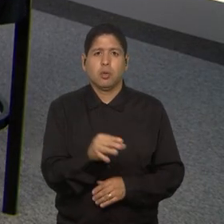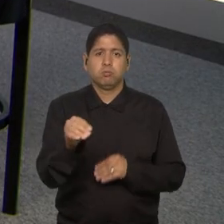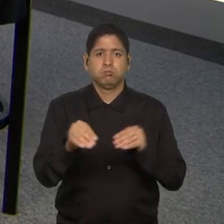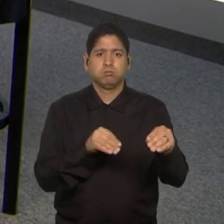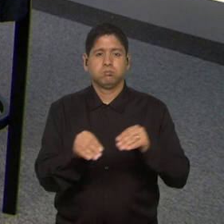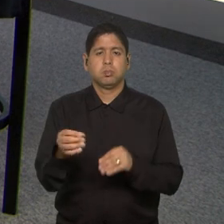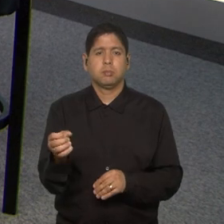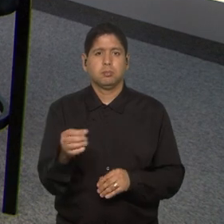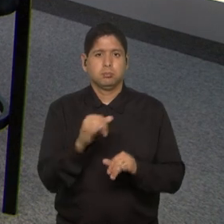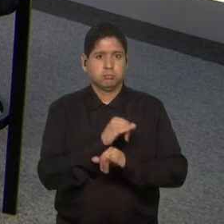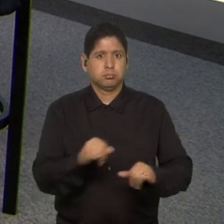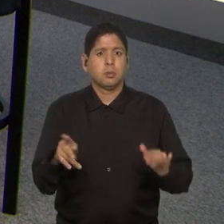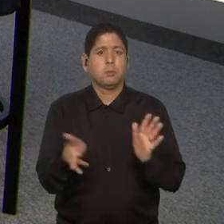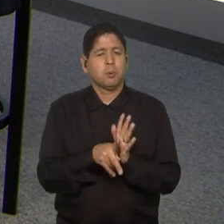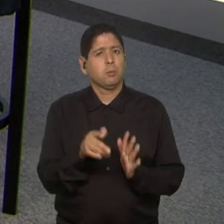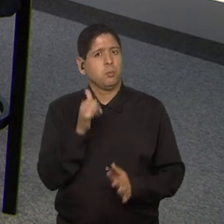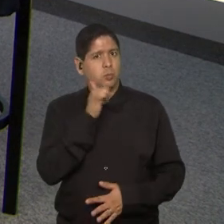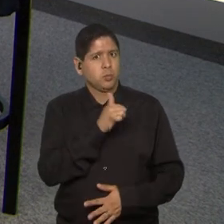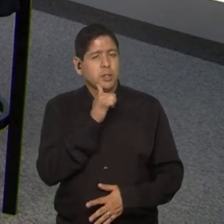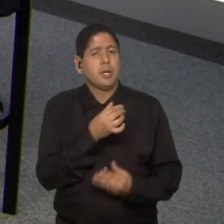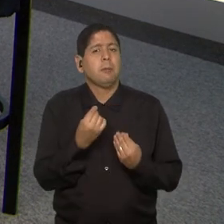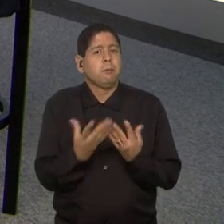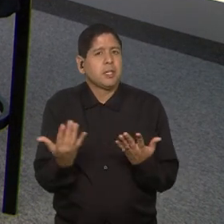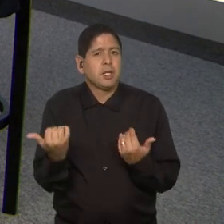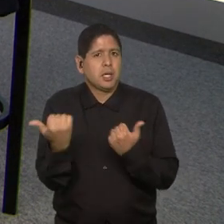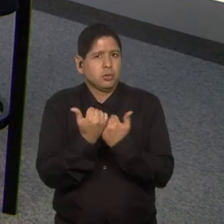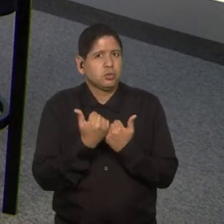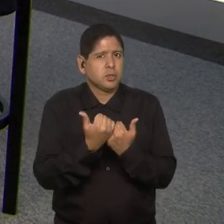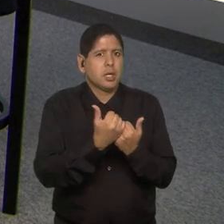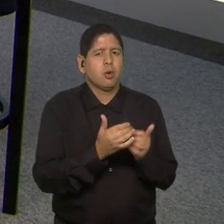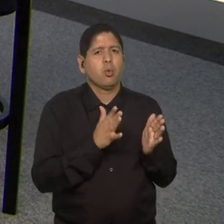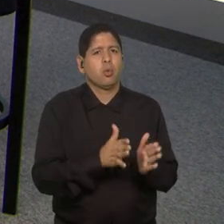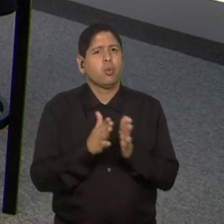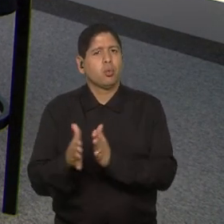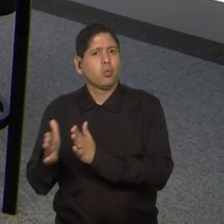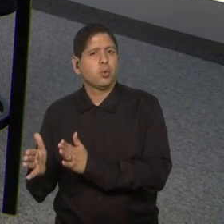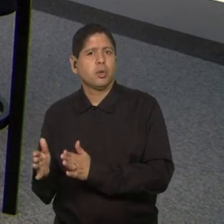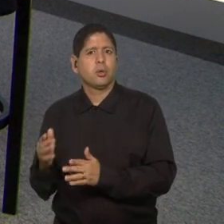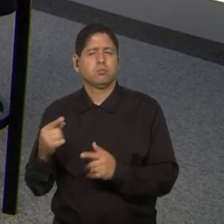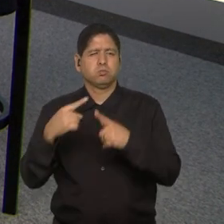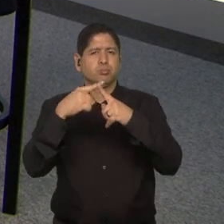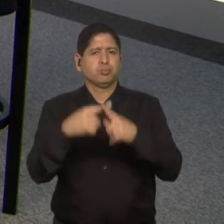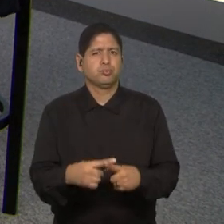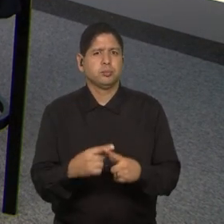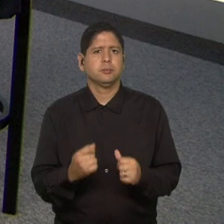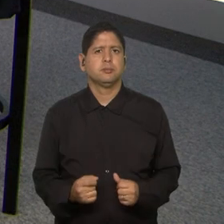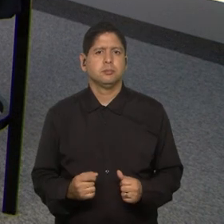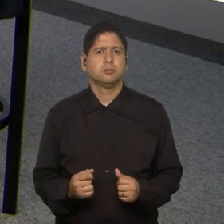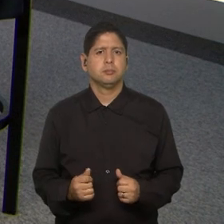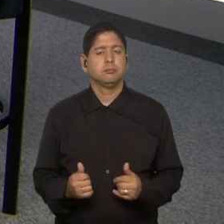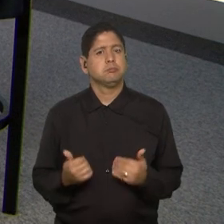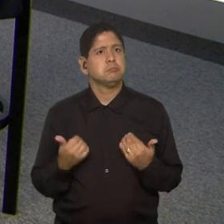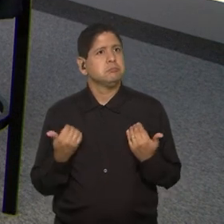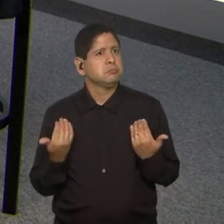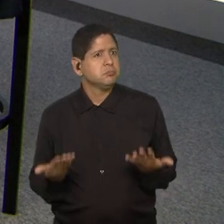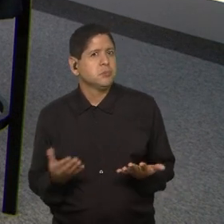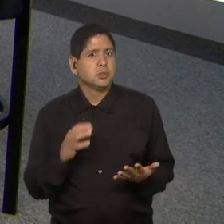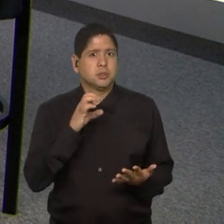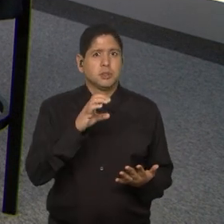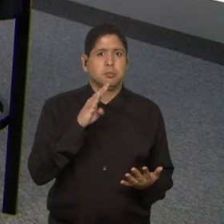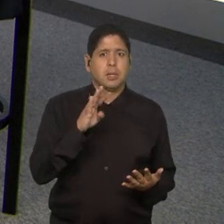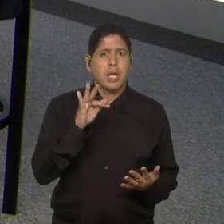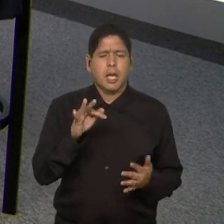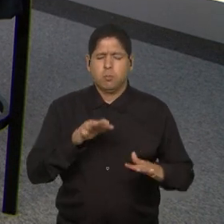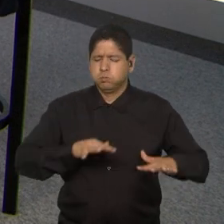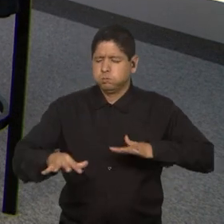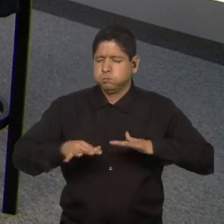em breve, feminina também, para ajudar na organização das competições. Então, a CBF está se